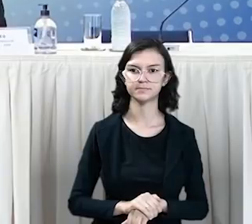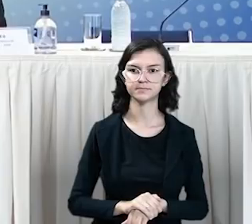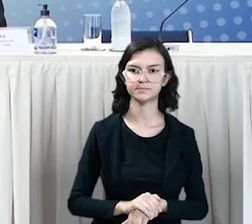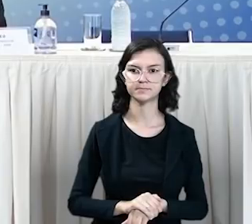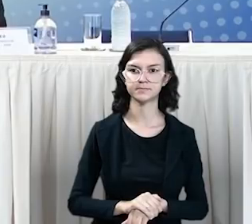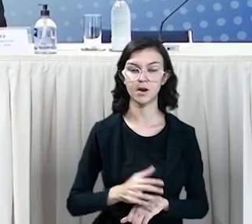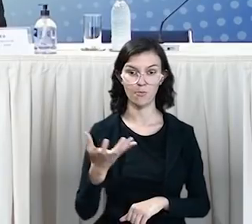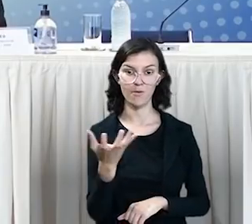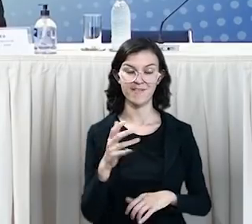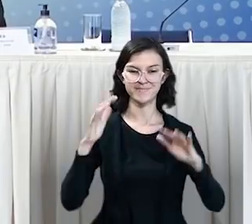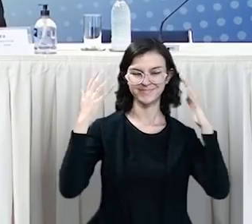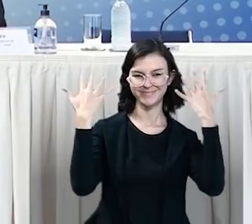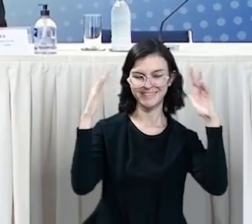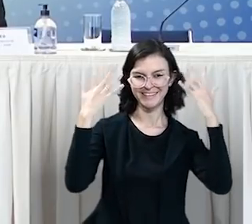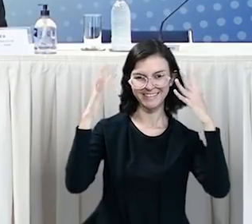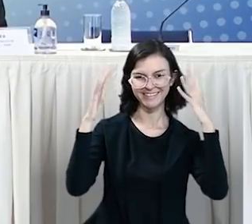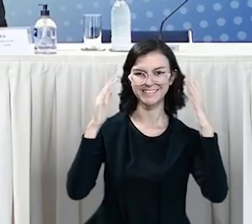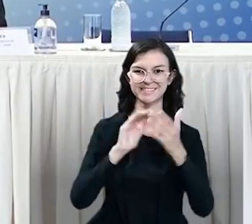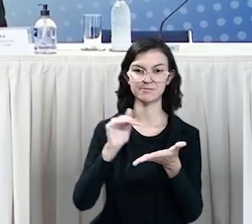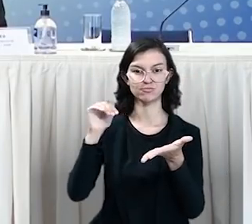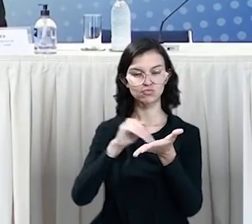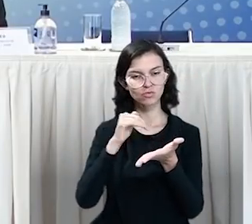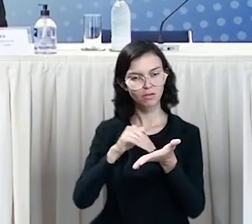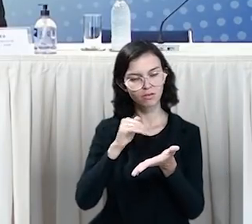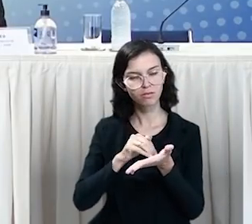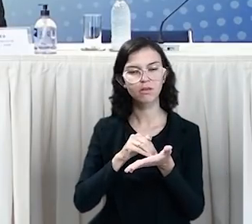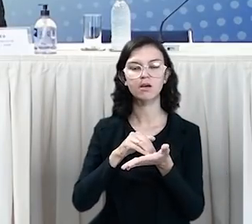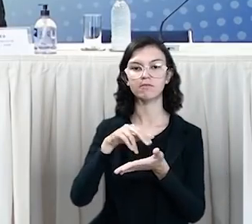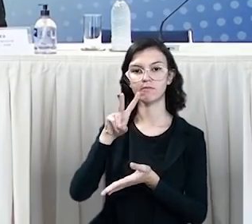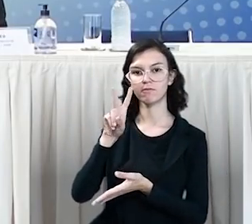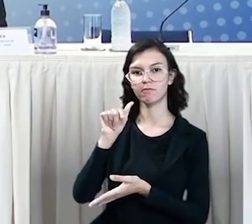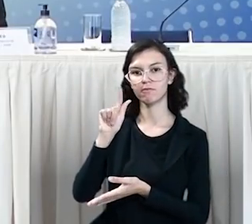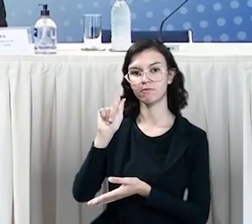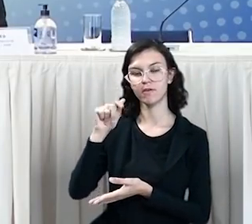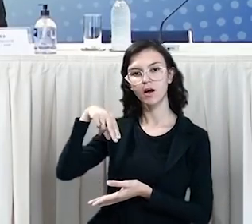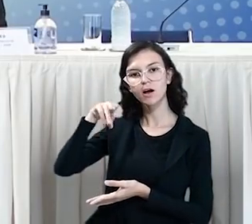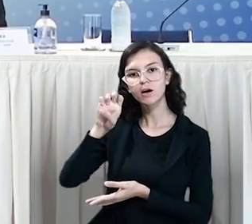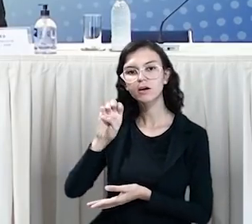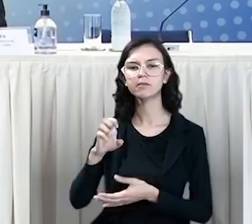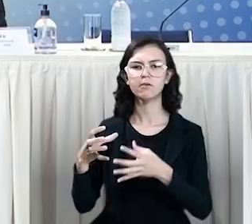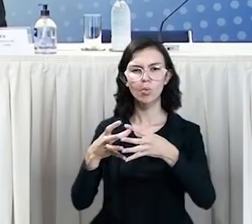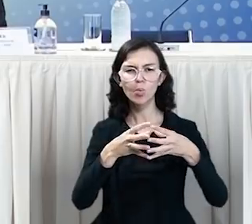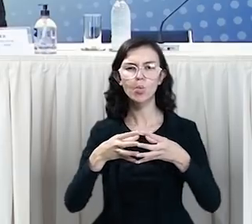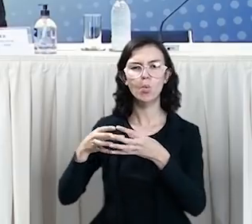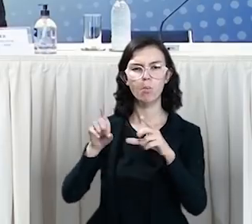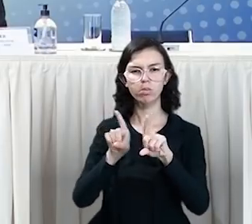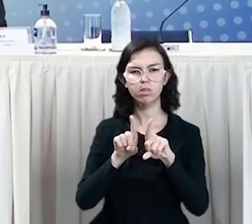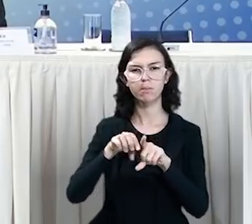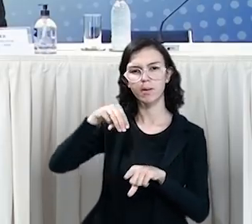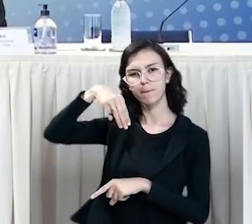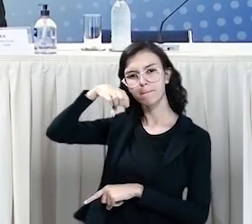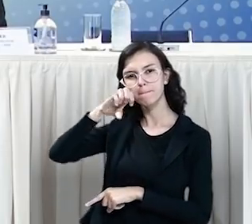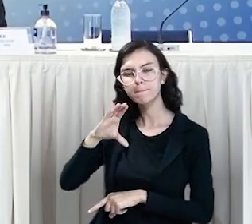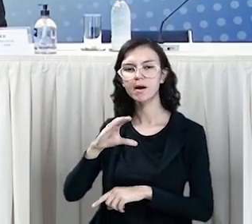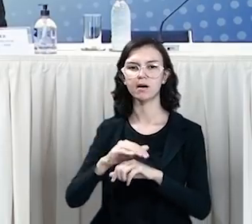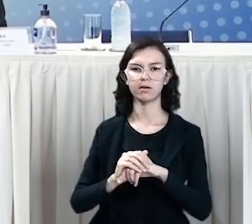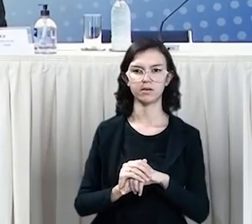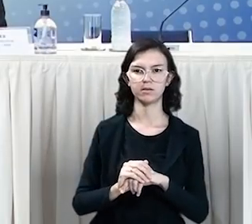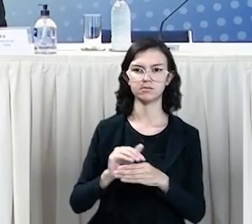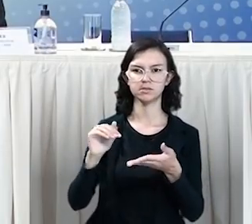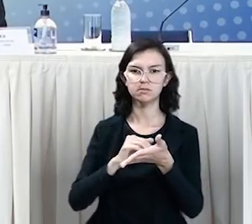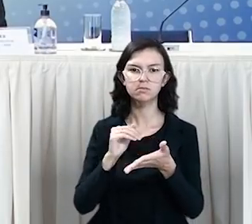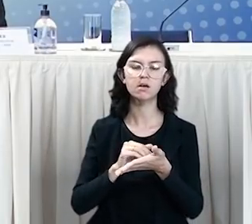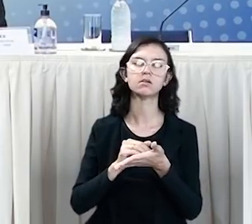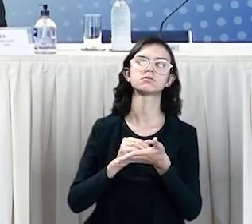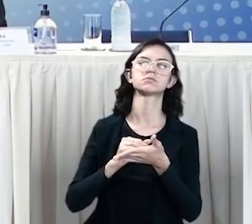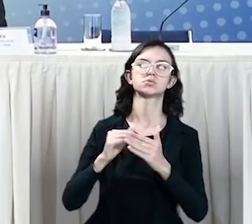Eu queria então nesse sentido parabenizar o secretário Wagner Vilas Boas, toda a sua equipe da Secretaria de